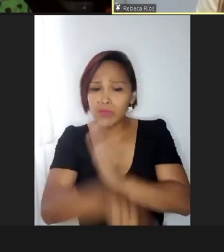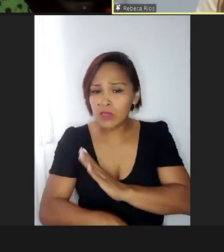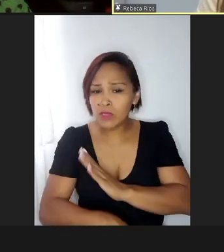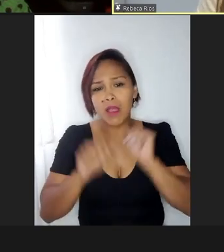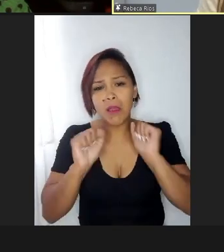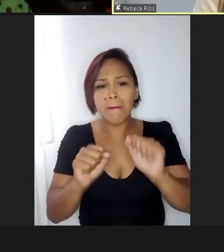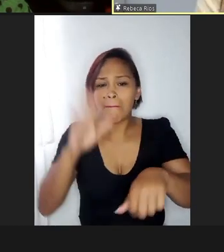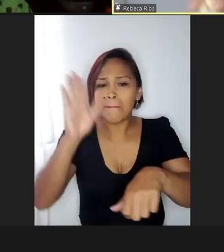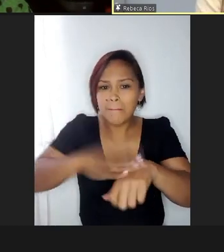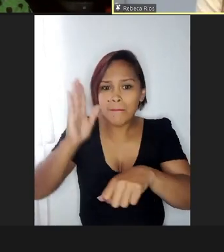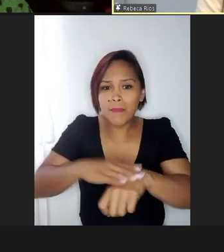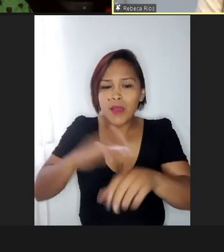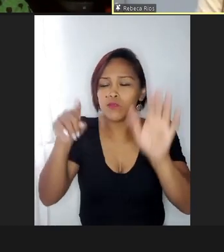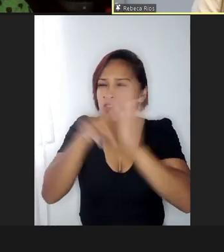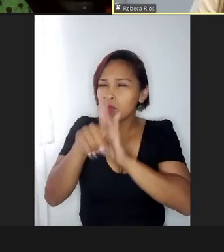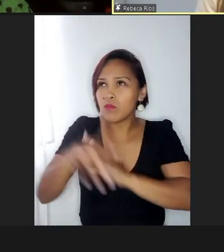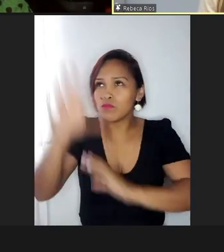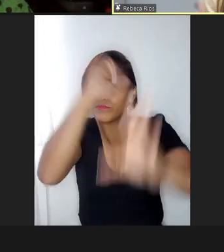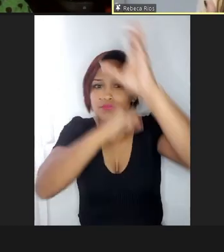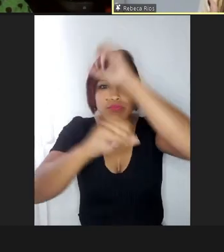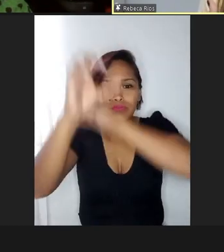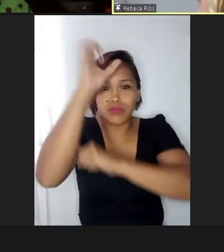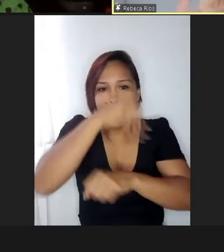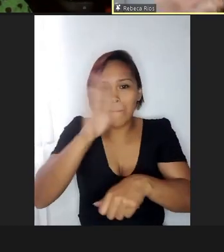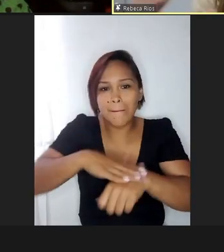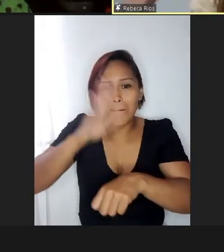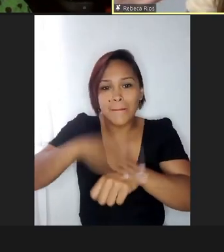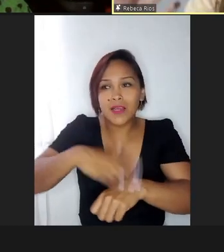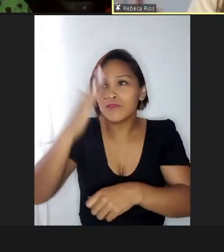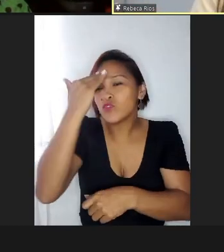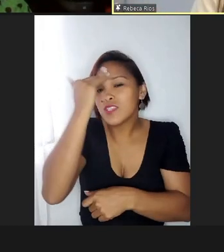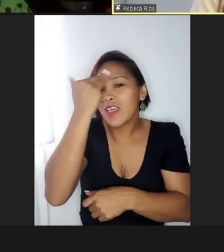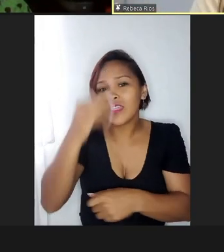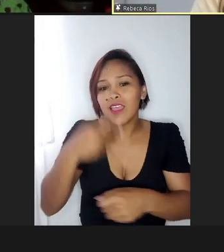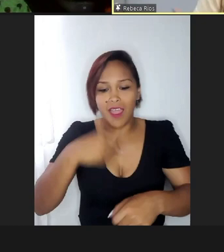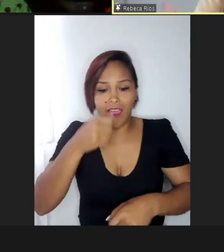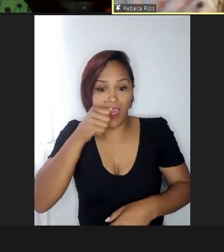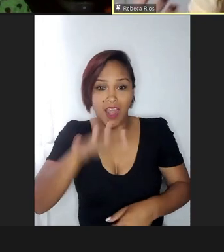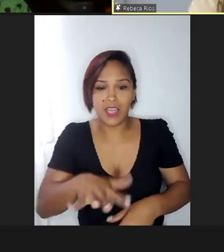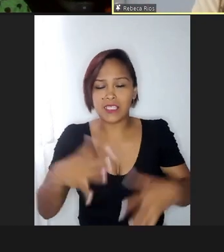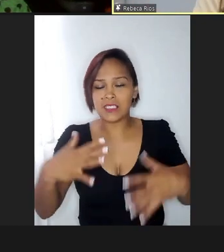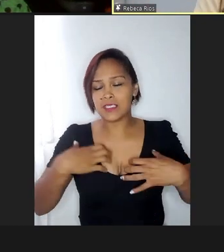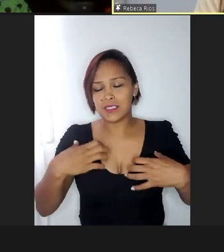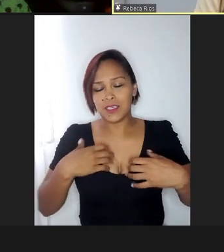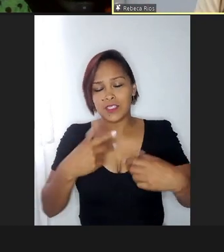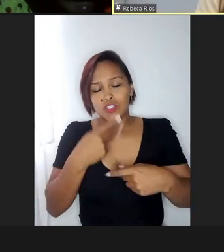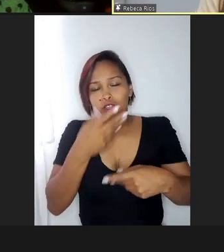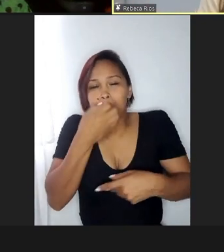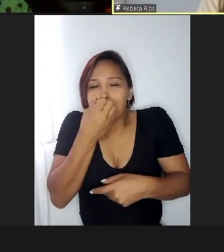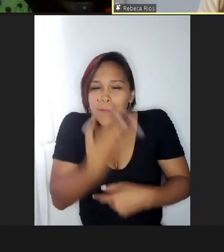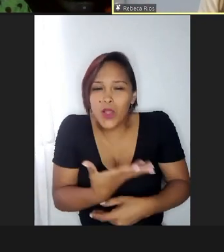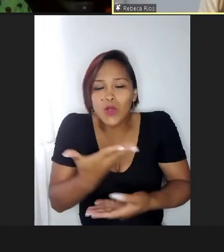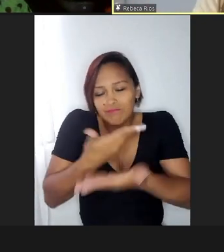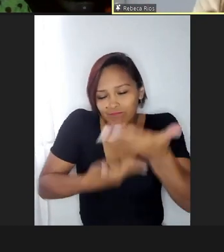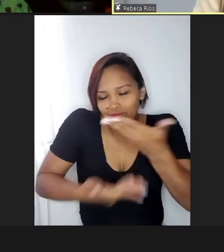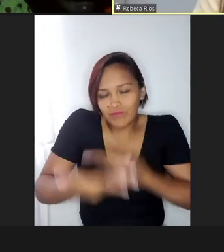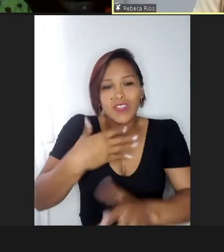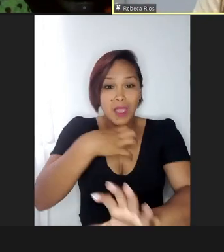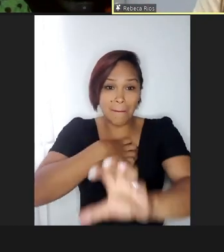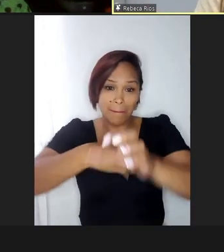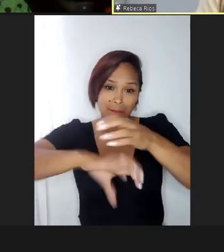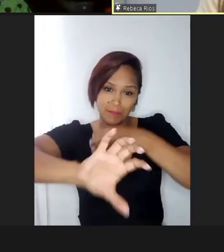mais você pergunta, você aproxima, você faz aquela criança se sentir acolhida, se sentir bem, né, se sentir assim, eu